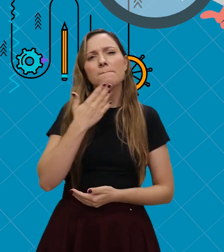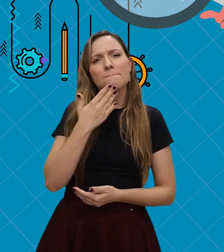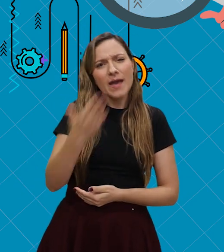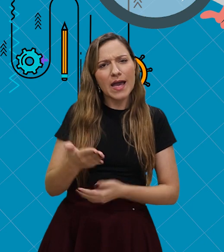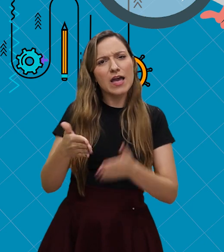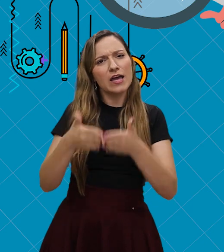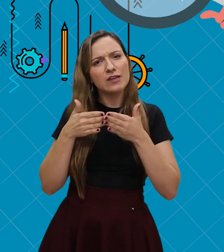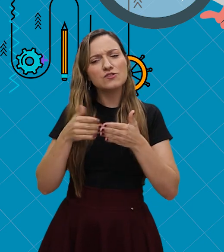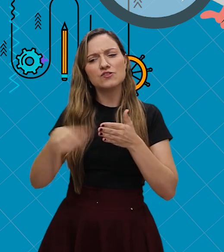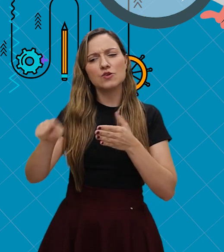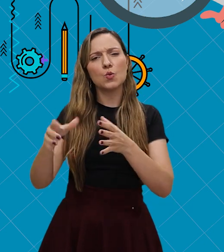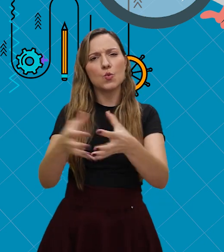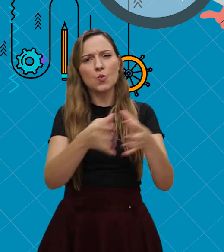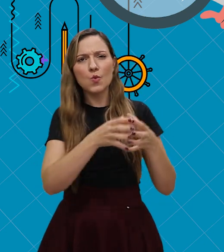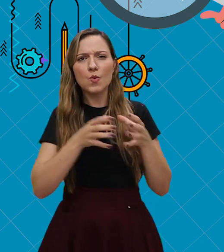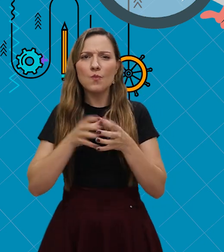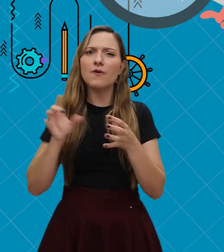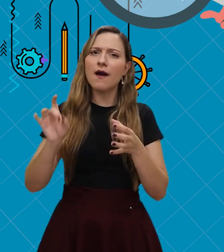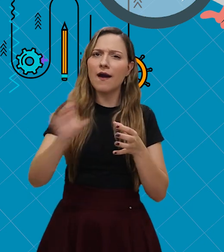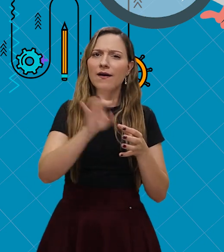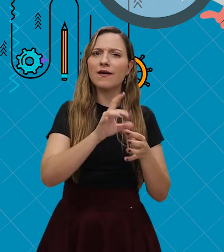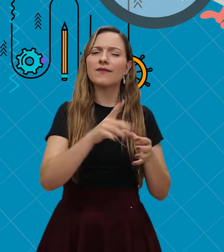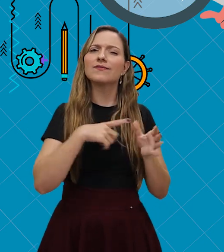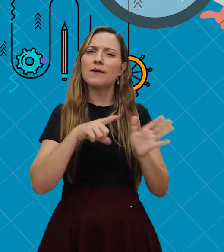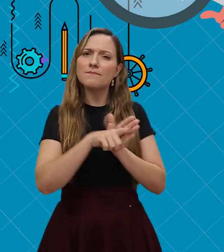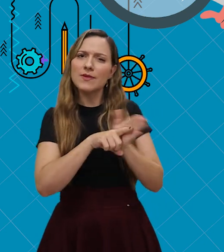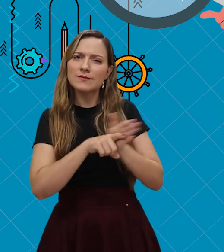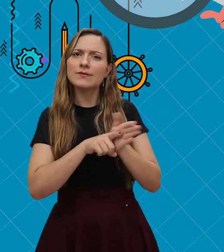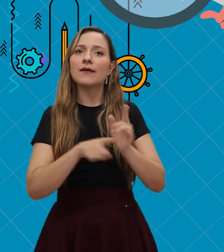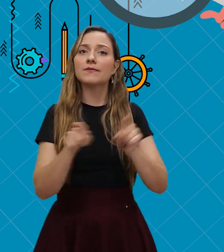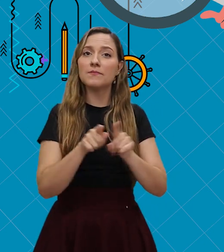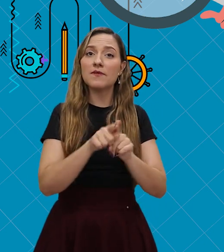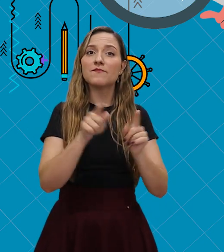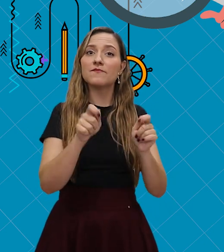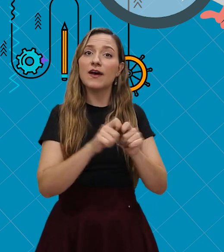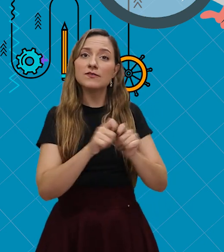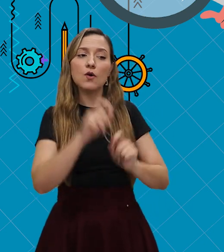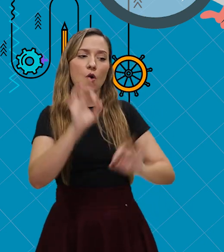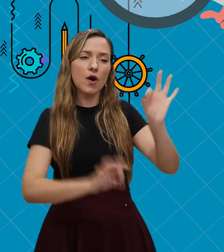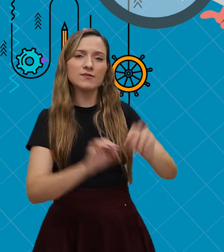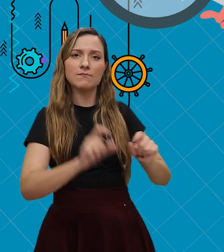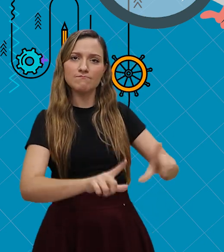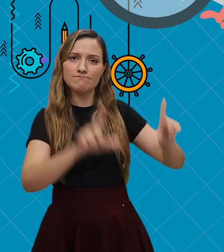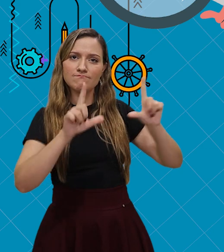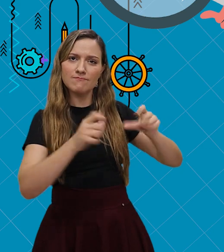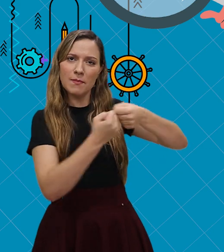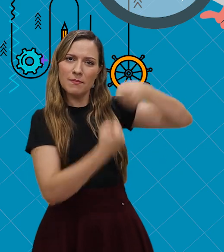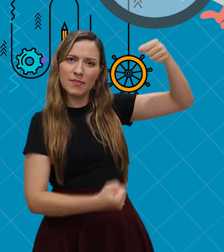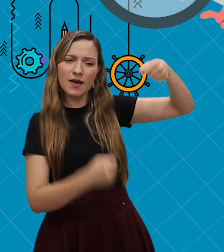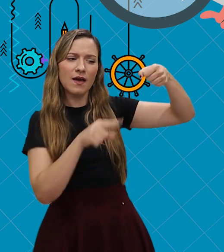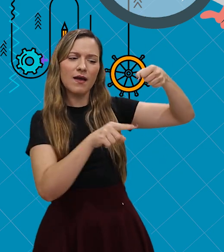pesquisarem e criarem um pequeno pôster sobre o tópico atribuído. Cada grupo deverá